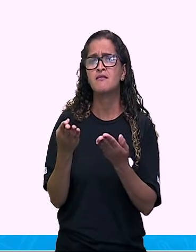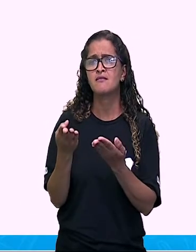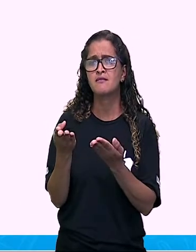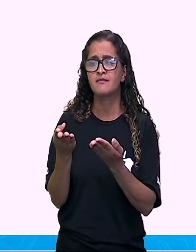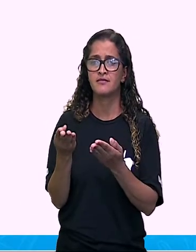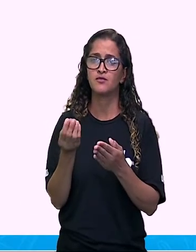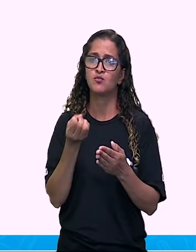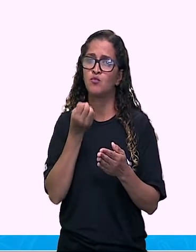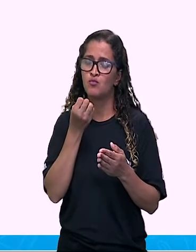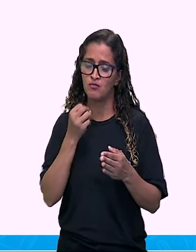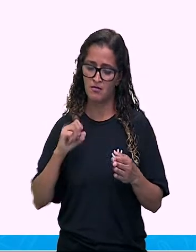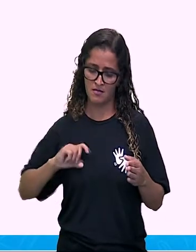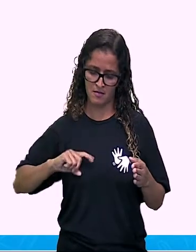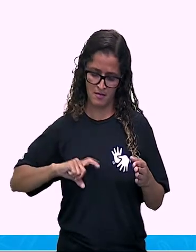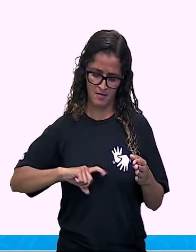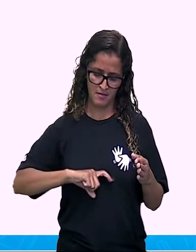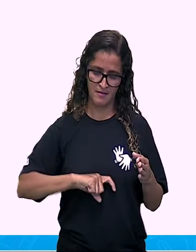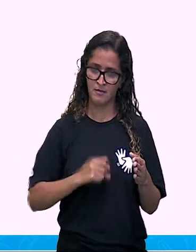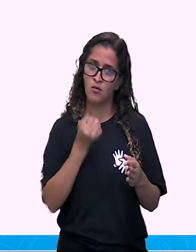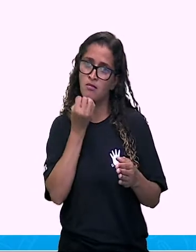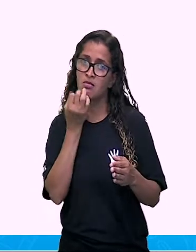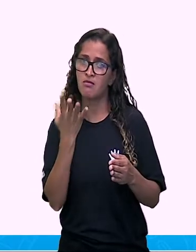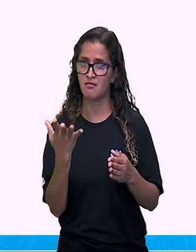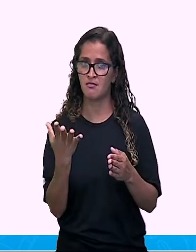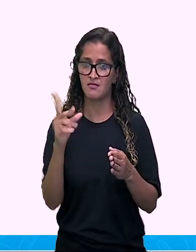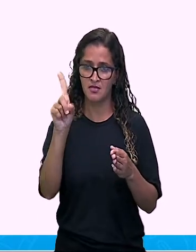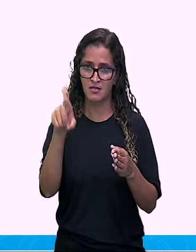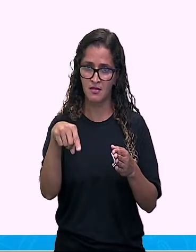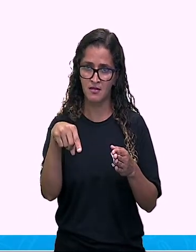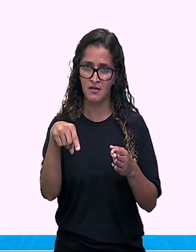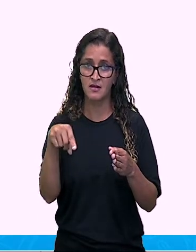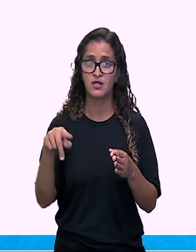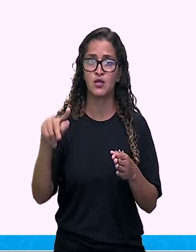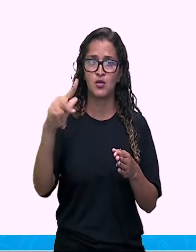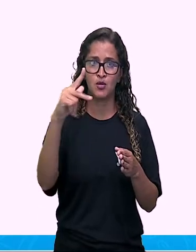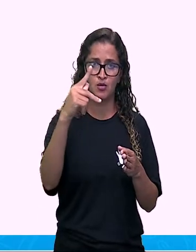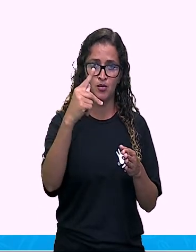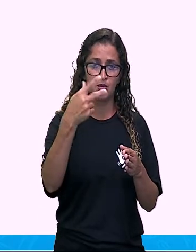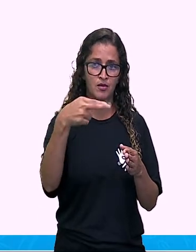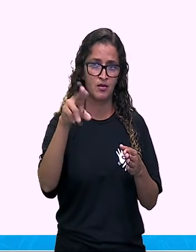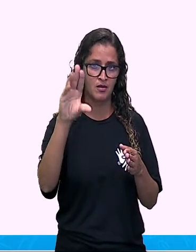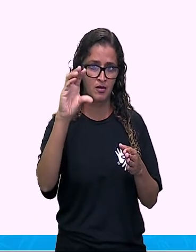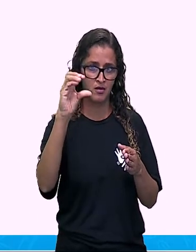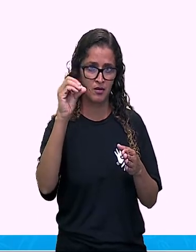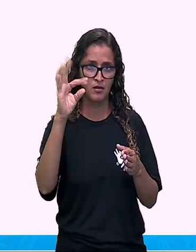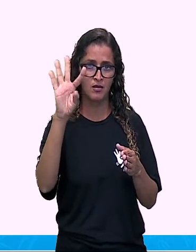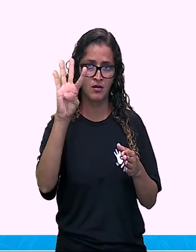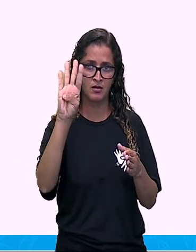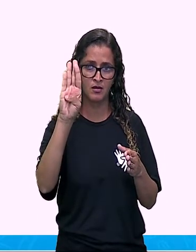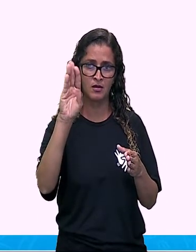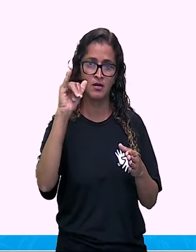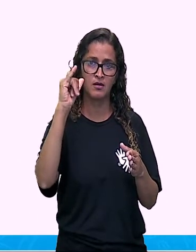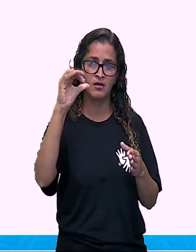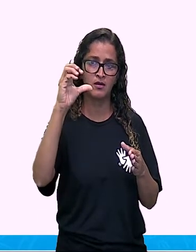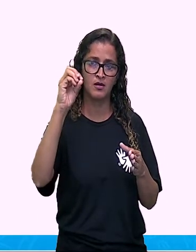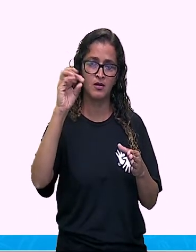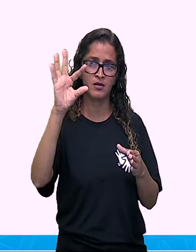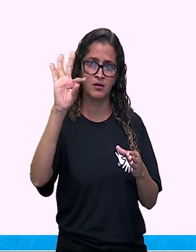As bactérias boas são probióticos que sobrevivem e se